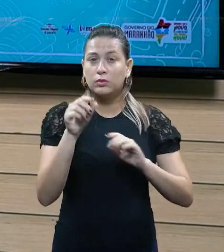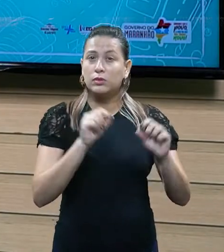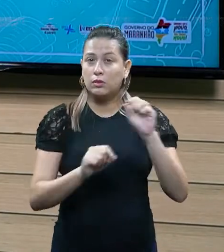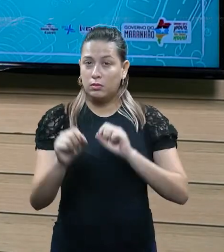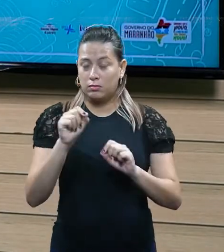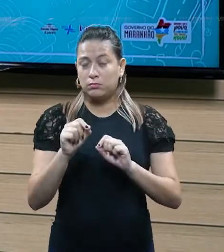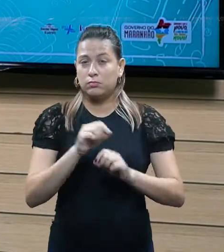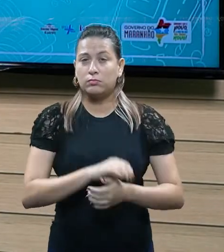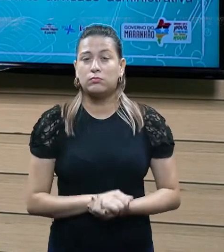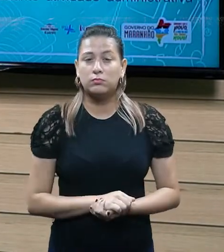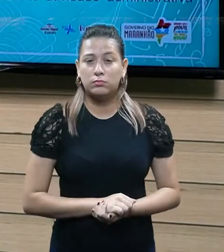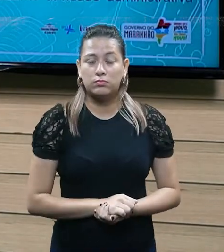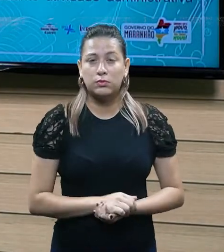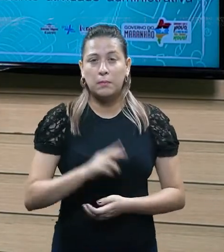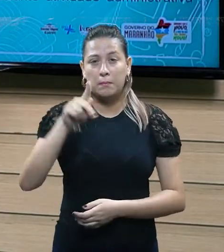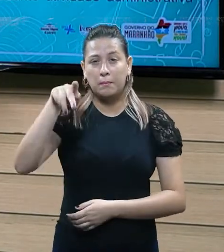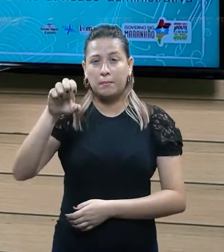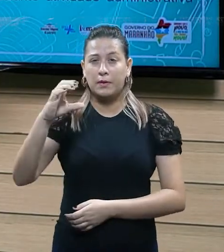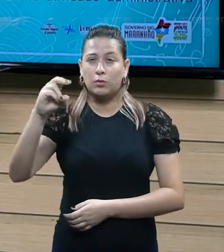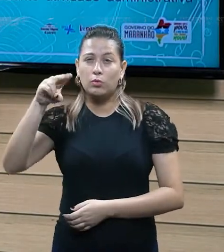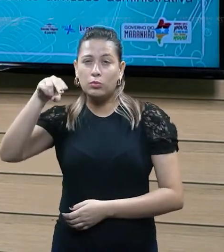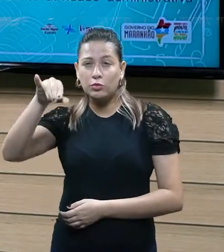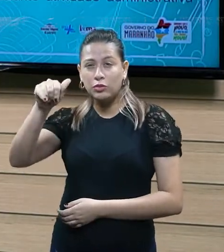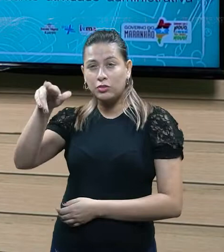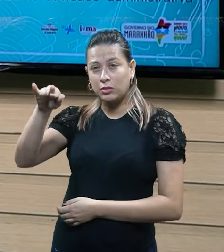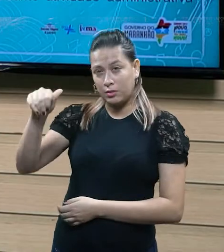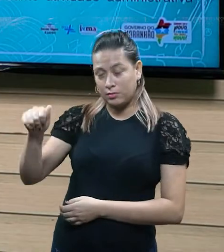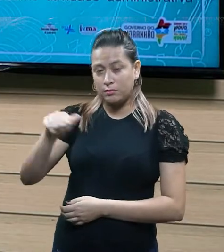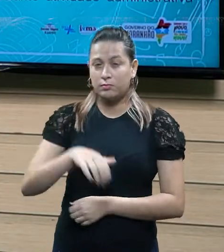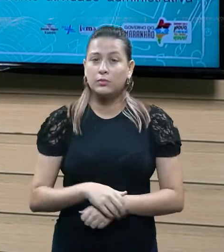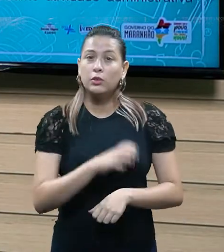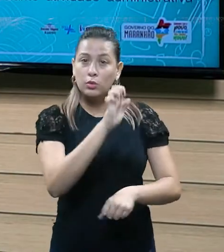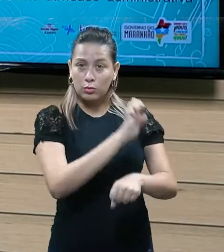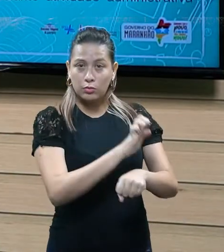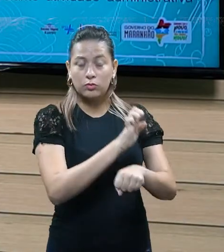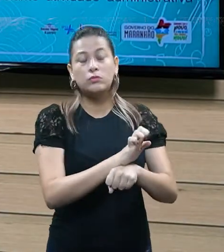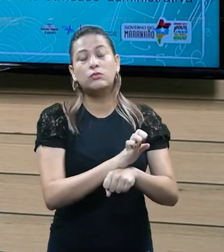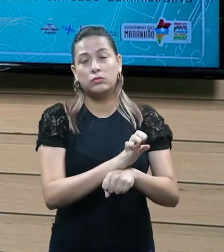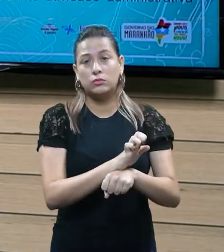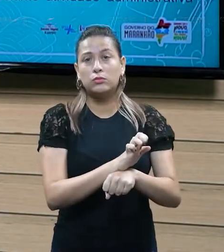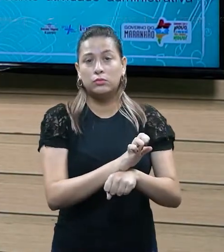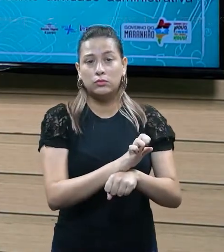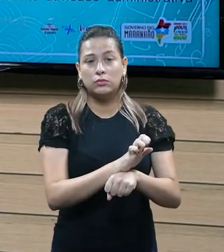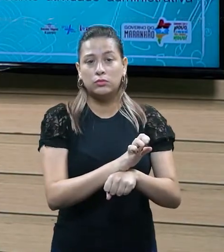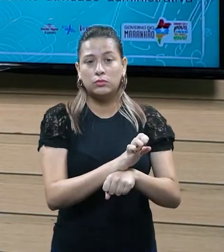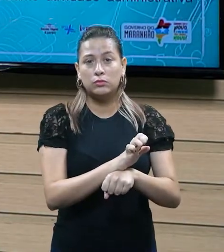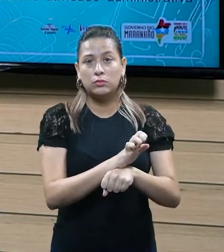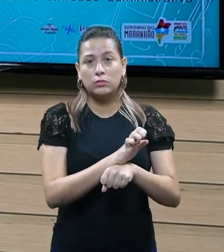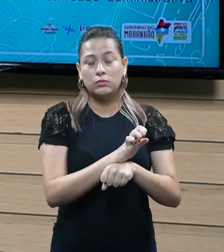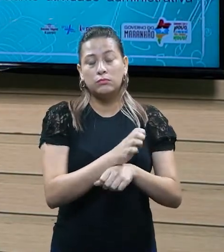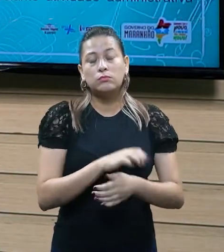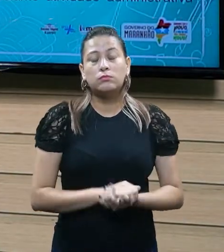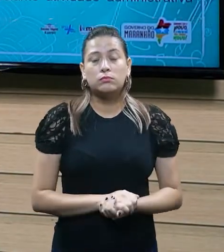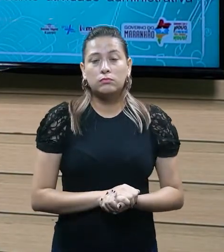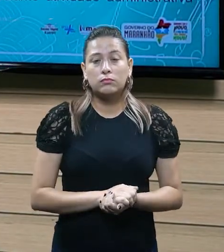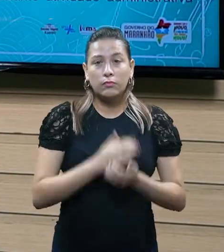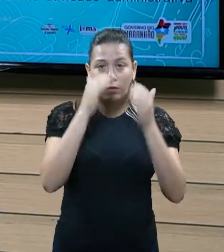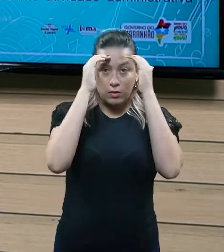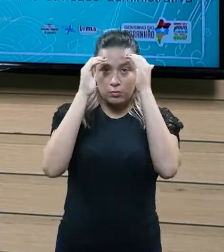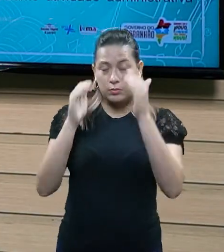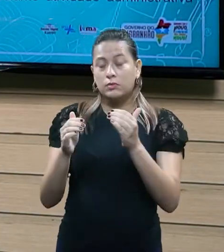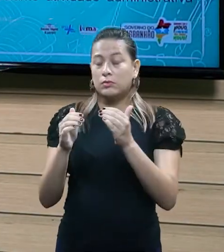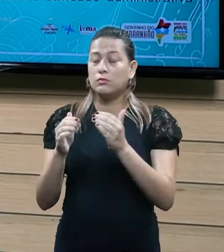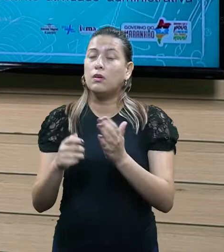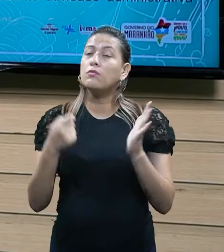pecuniária, que o Estado, ele faz o uso do seu poder de império justamente pra poder, né? Cobrar